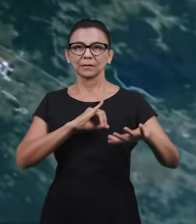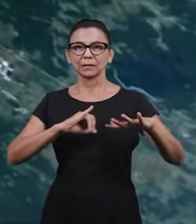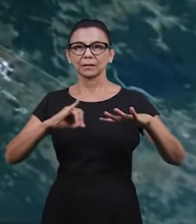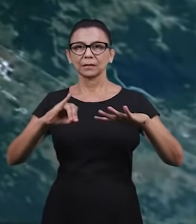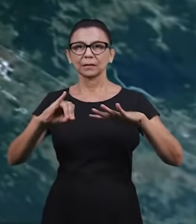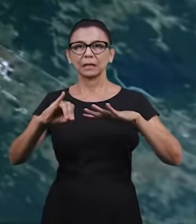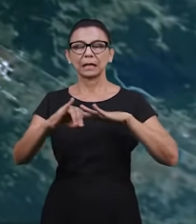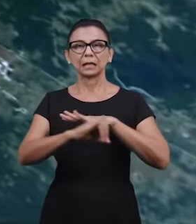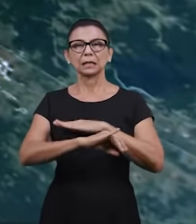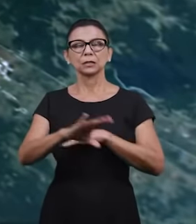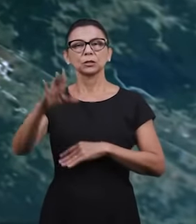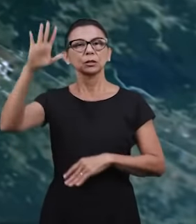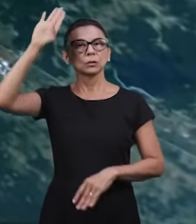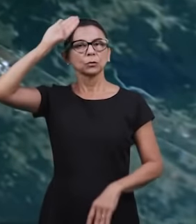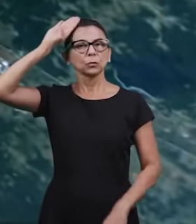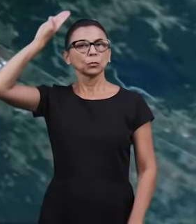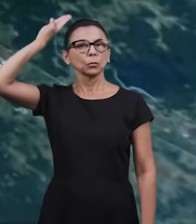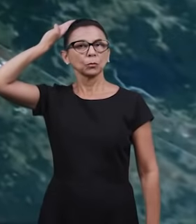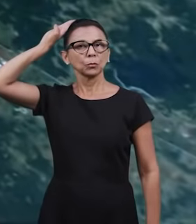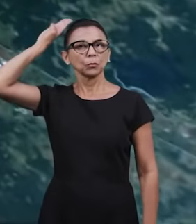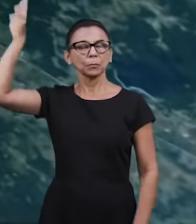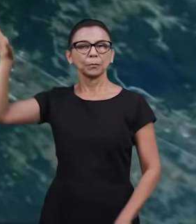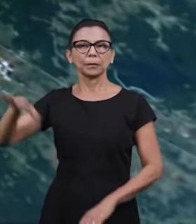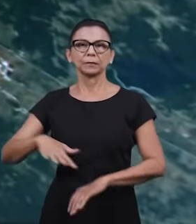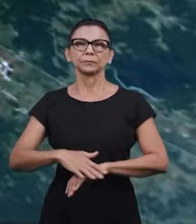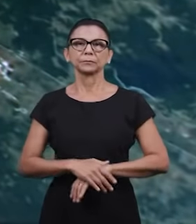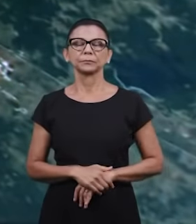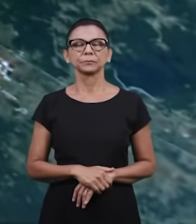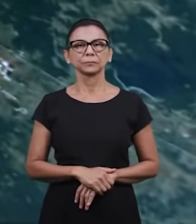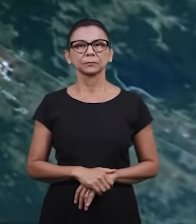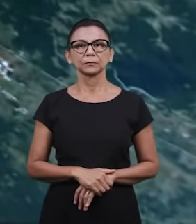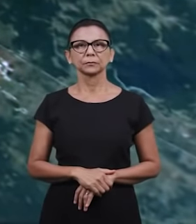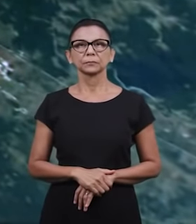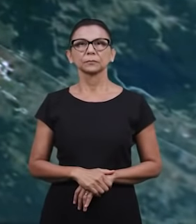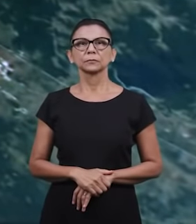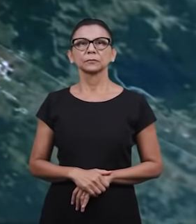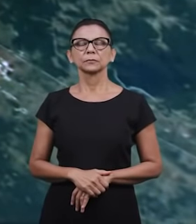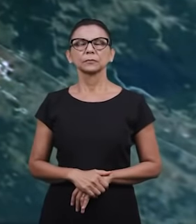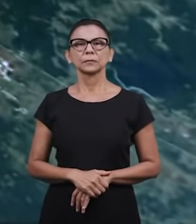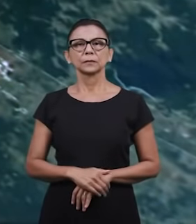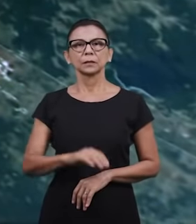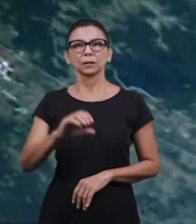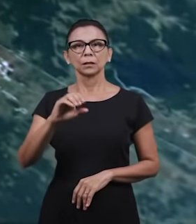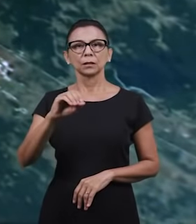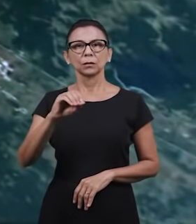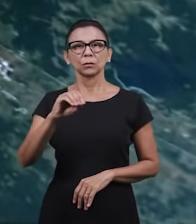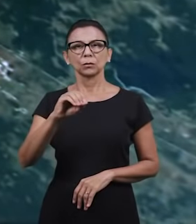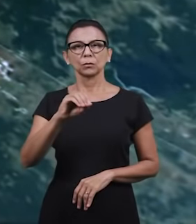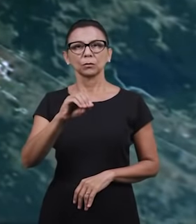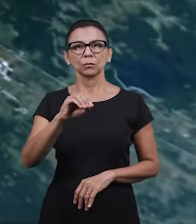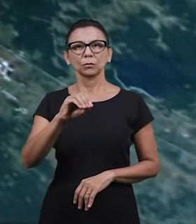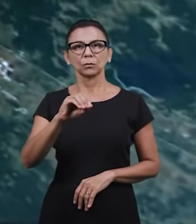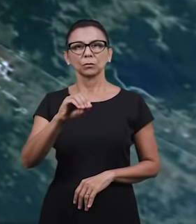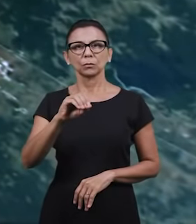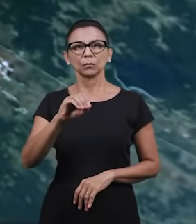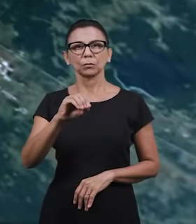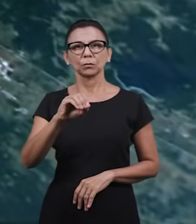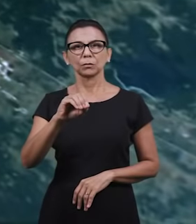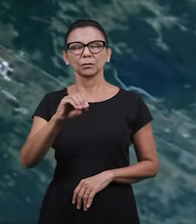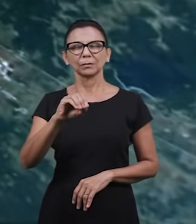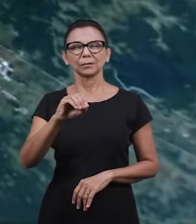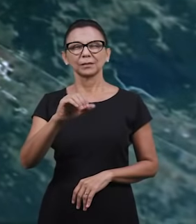iremos agora sair da capital e vamos para a direção sudeste de Cuba, a 800 quilômetros da capital.